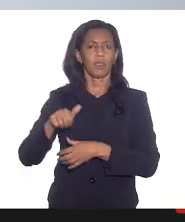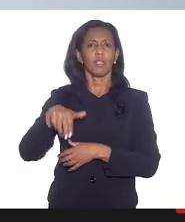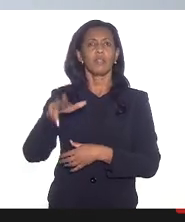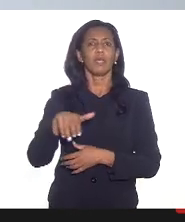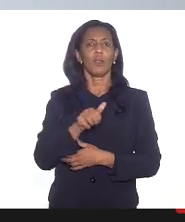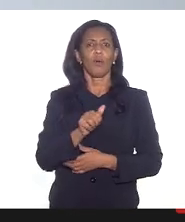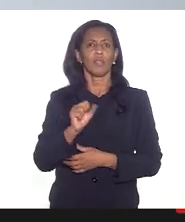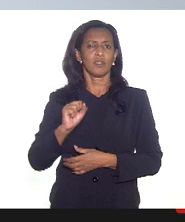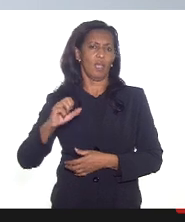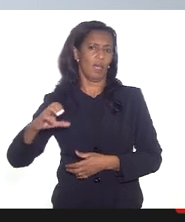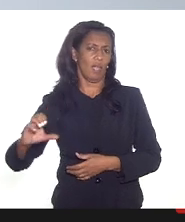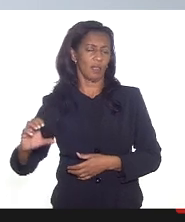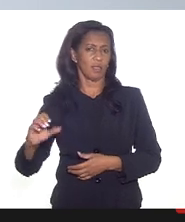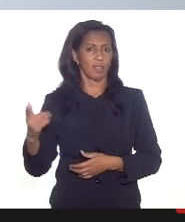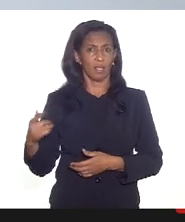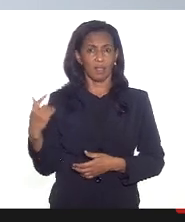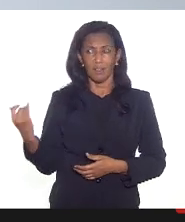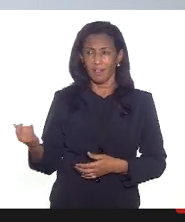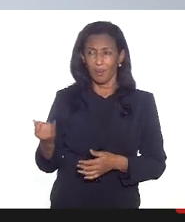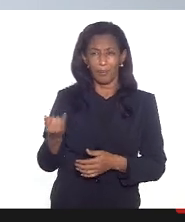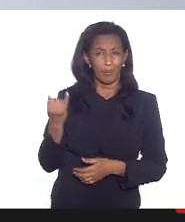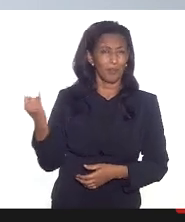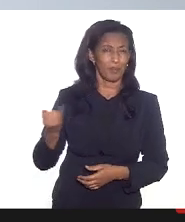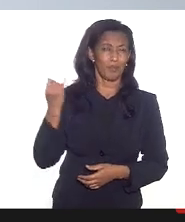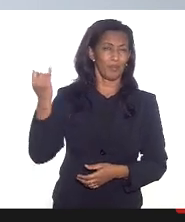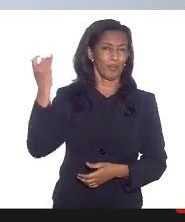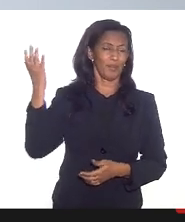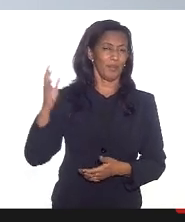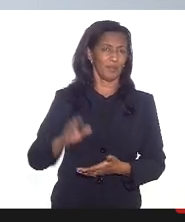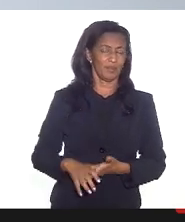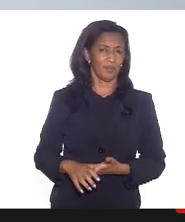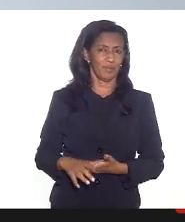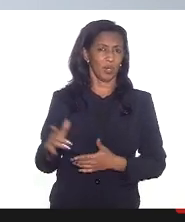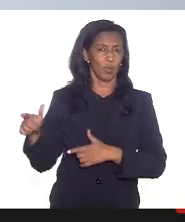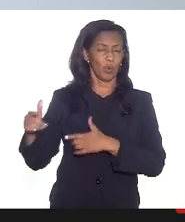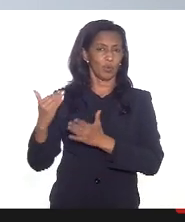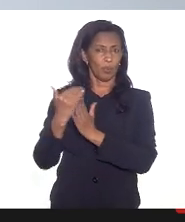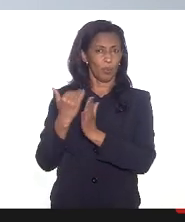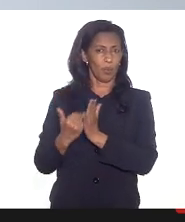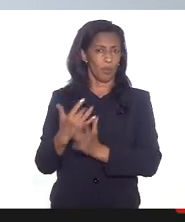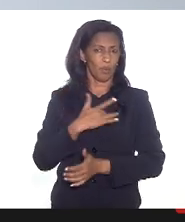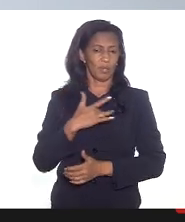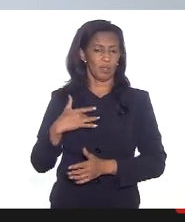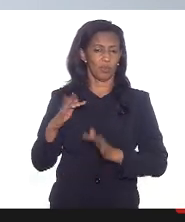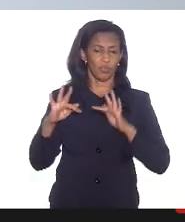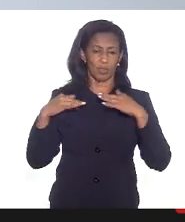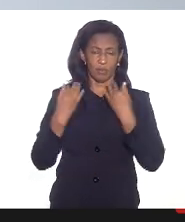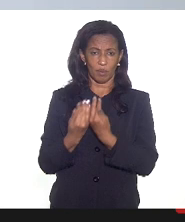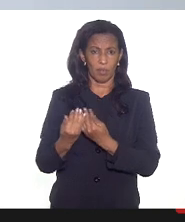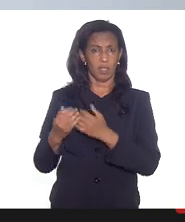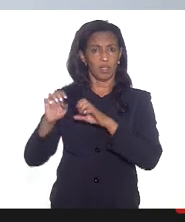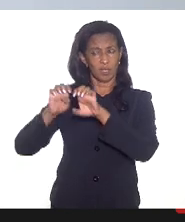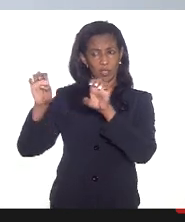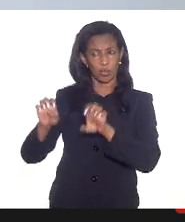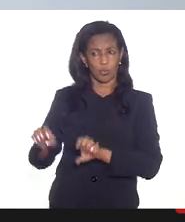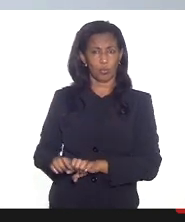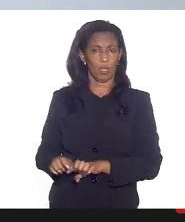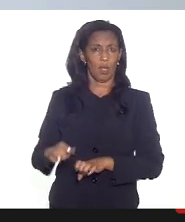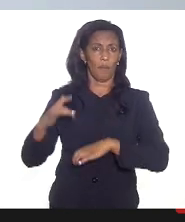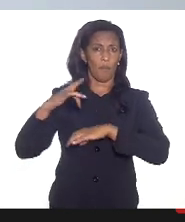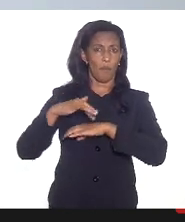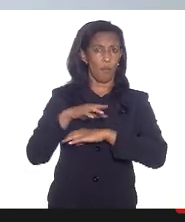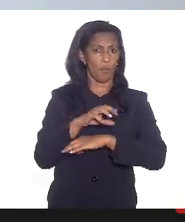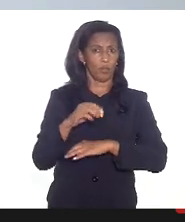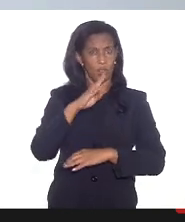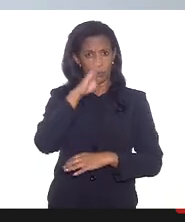ACS ele é a essência do nosso trabalho enquanto programa de saúde da família que se estrutura no modelo para o Brasil